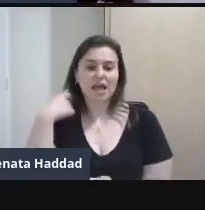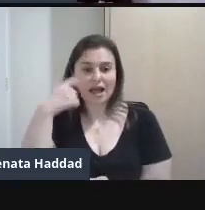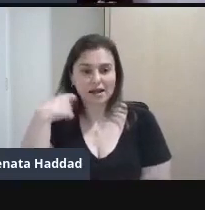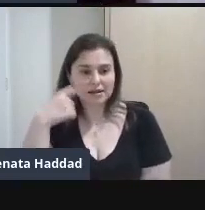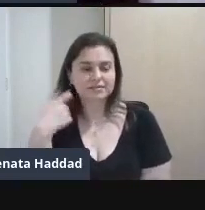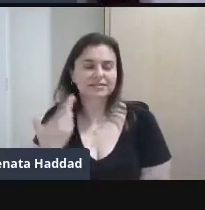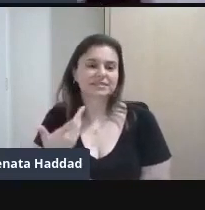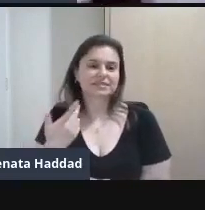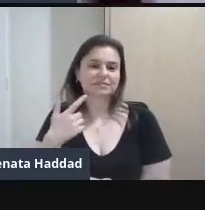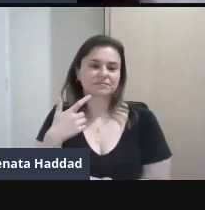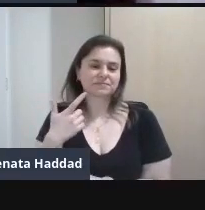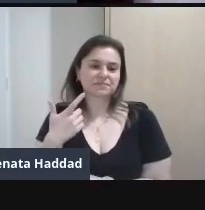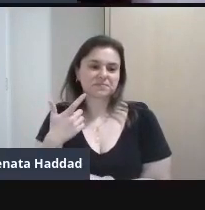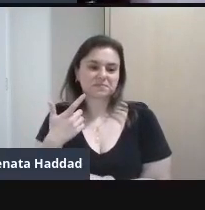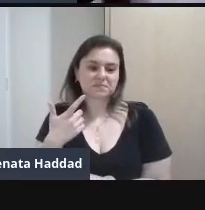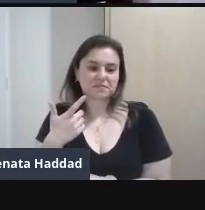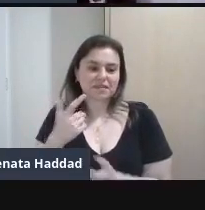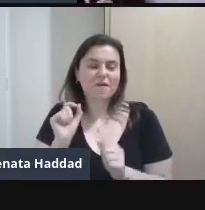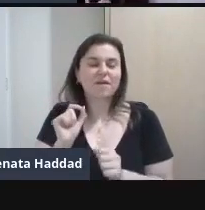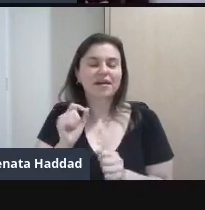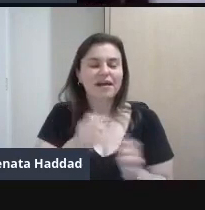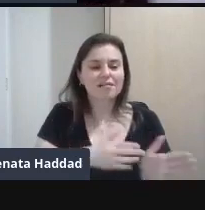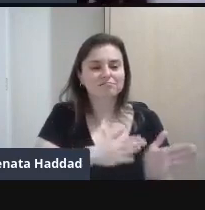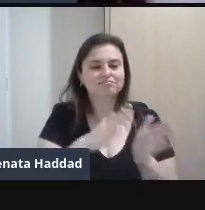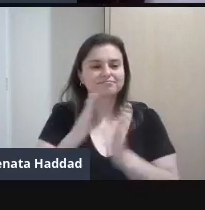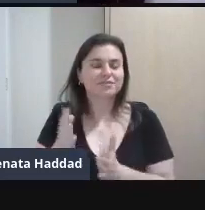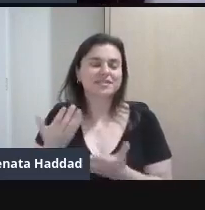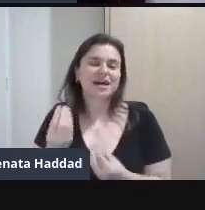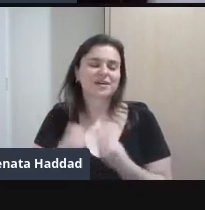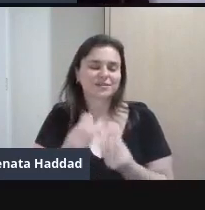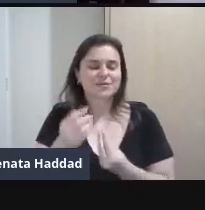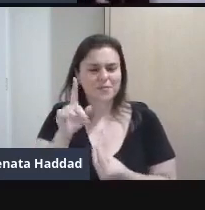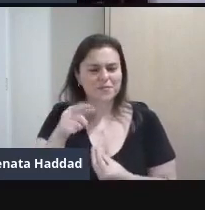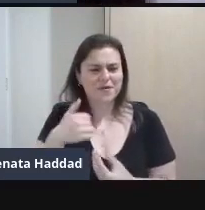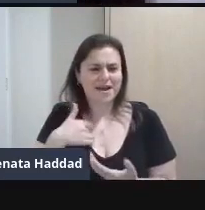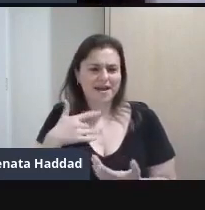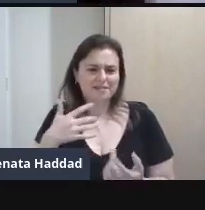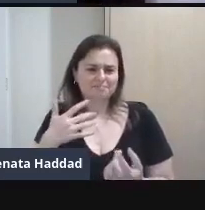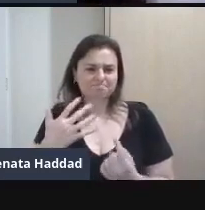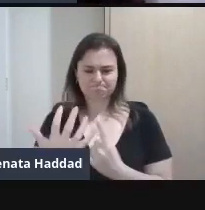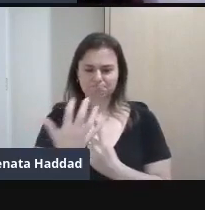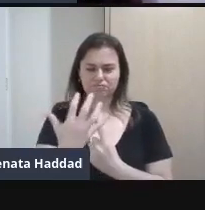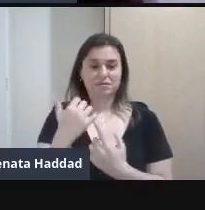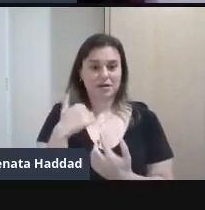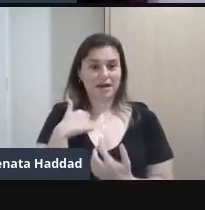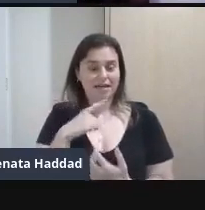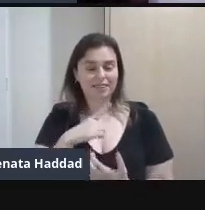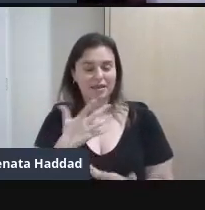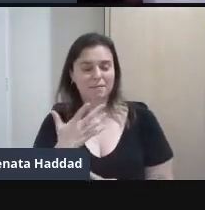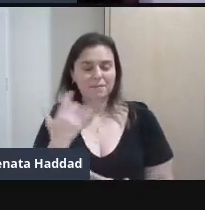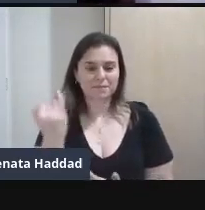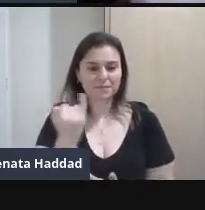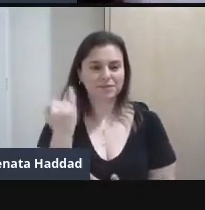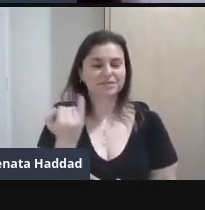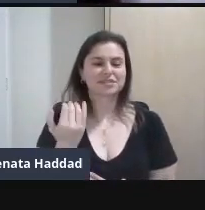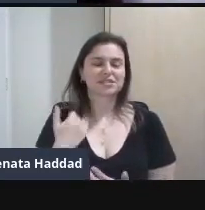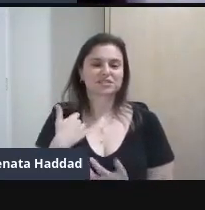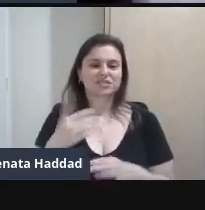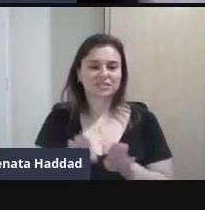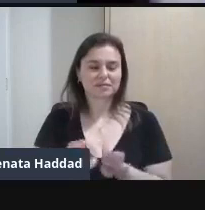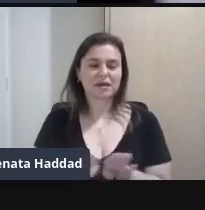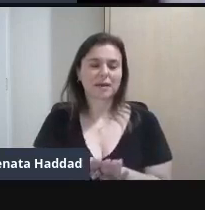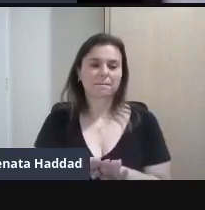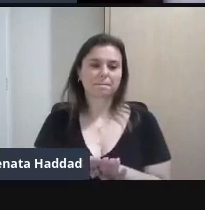processo Dela Qual é a realização Dela Porque é muito Inspiradora Muito, muito, muito Inspiradora E também Uma questão